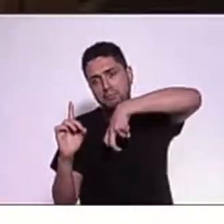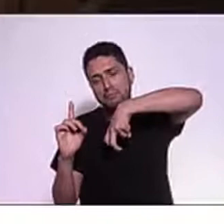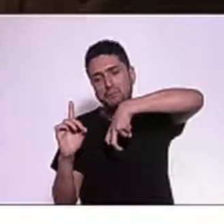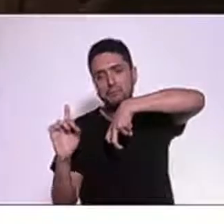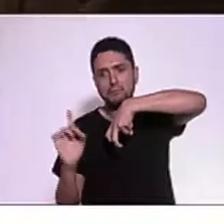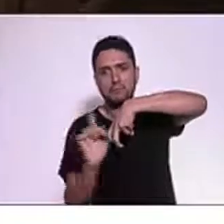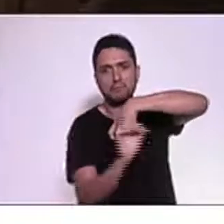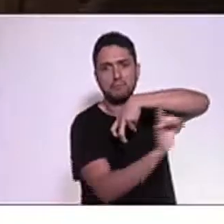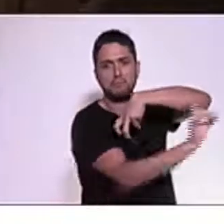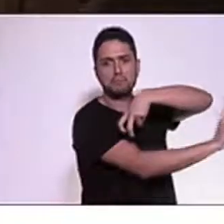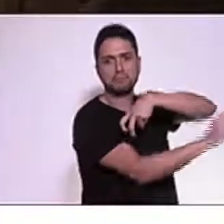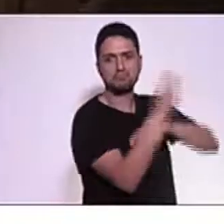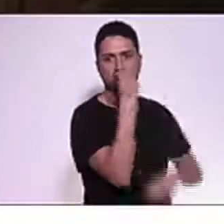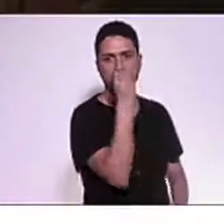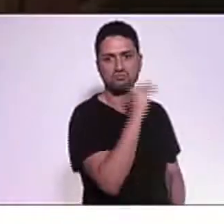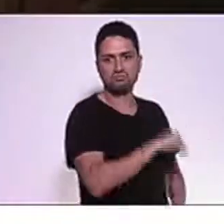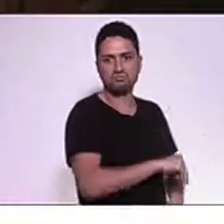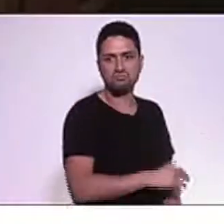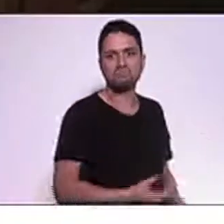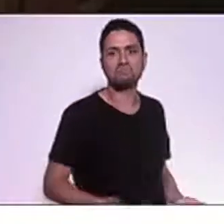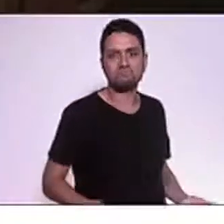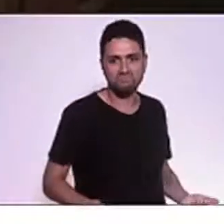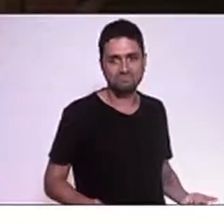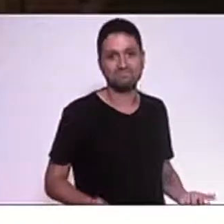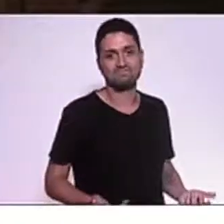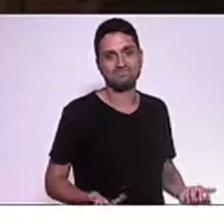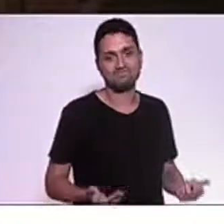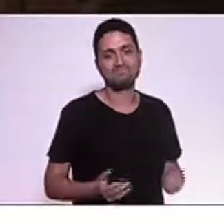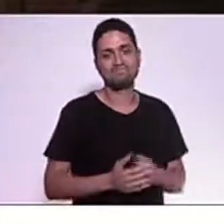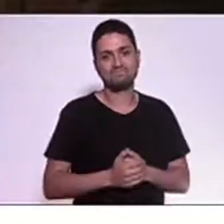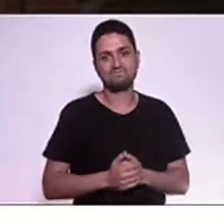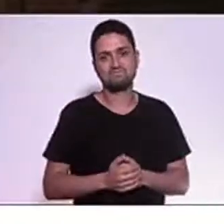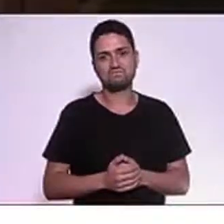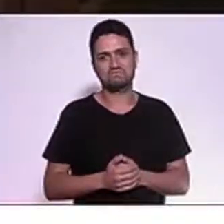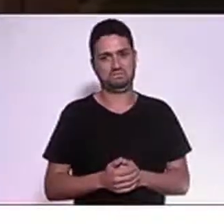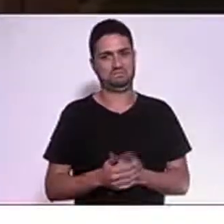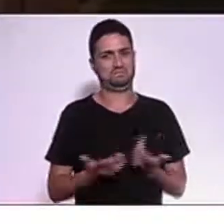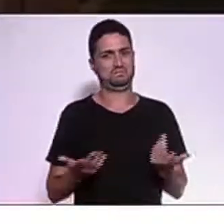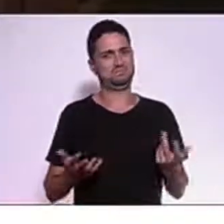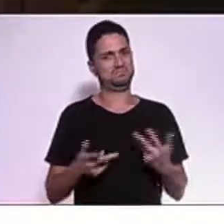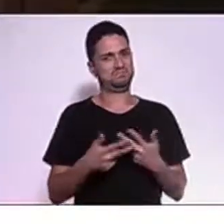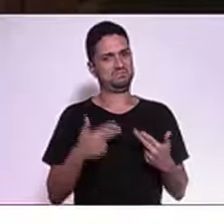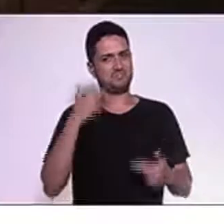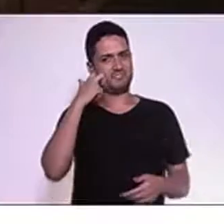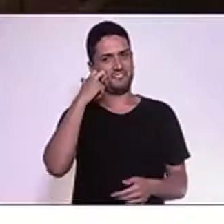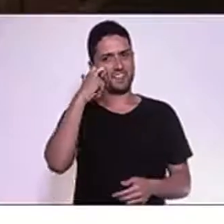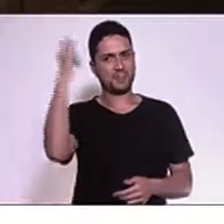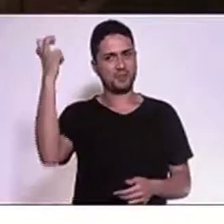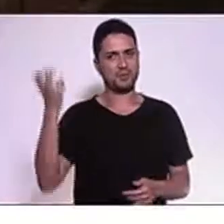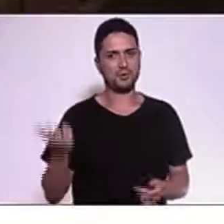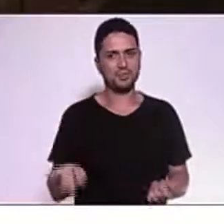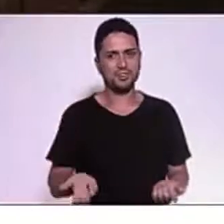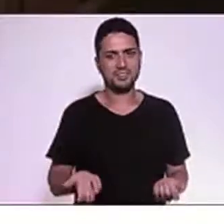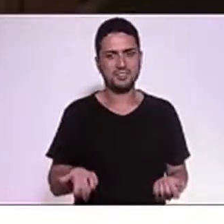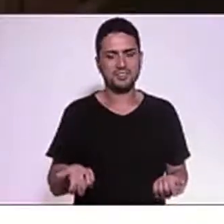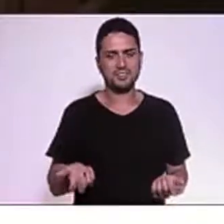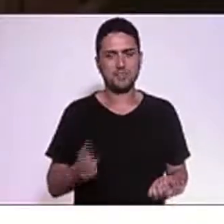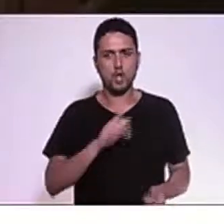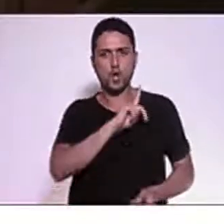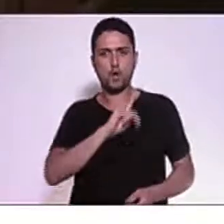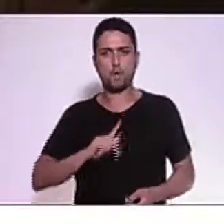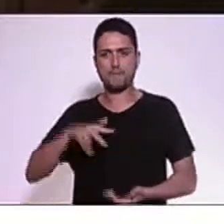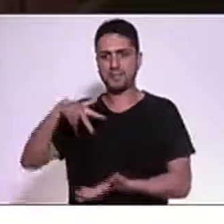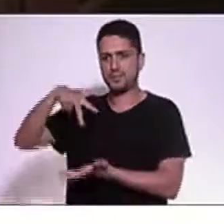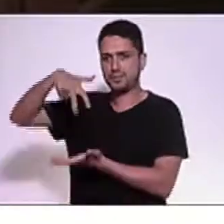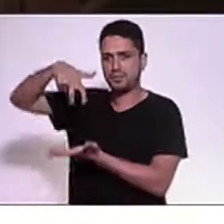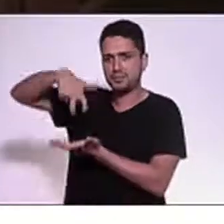deixou ele no vácuo. E foi uma situação extremamente constrangedora ver o governador se